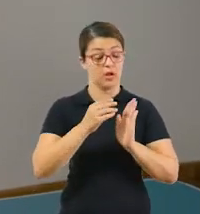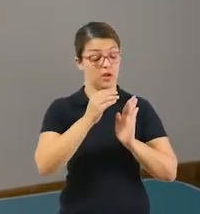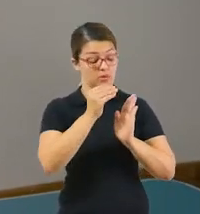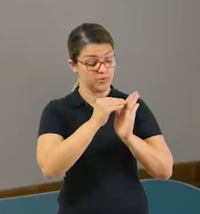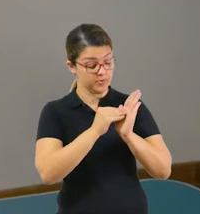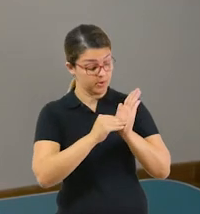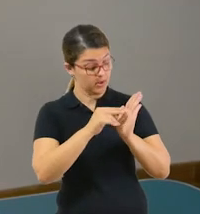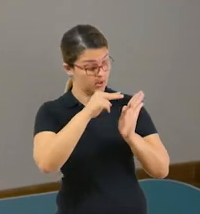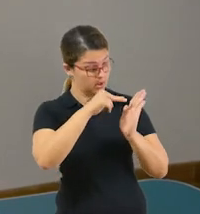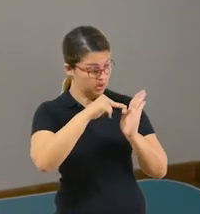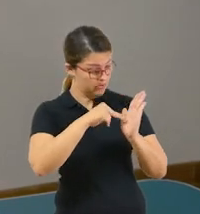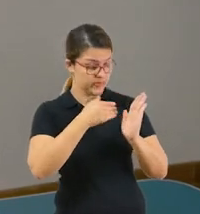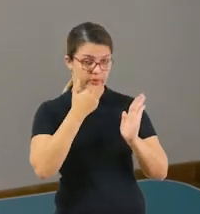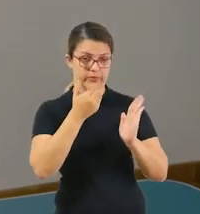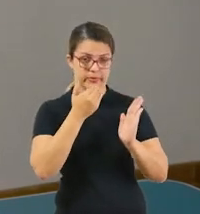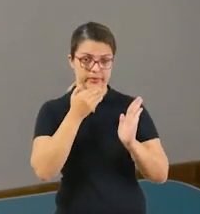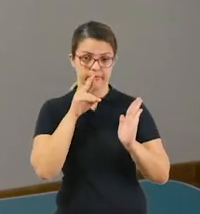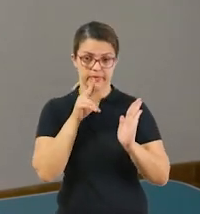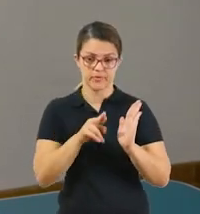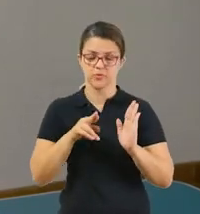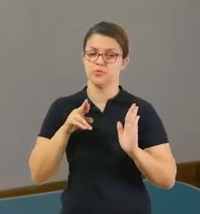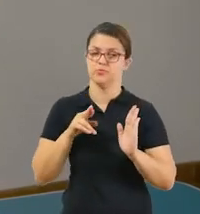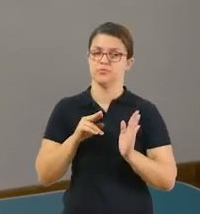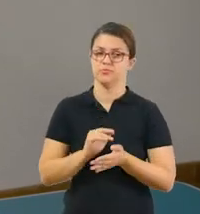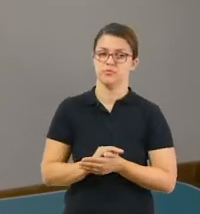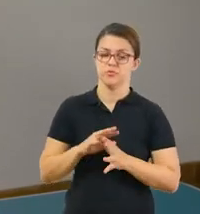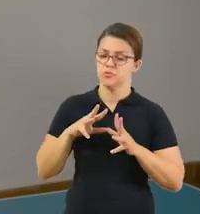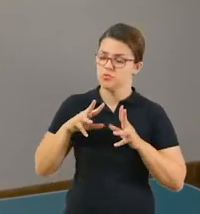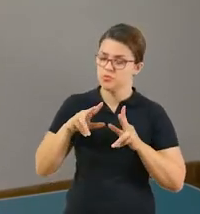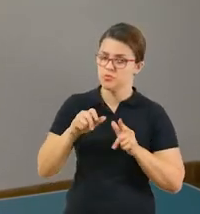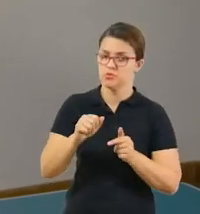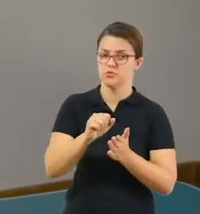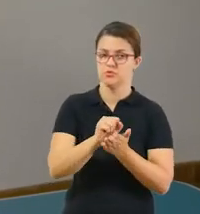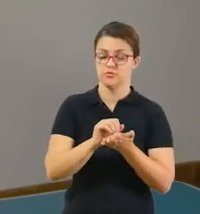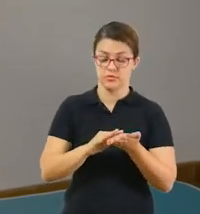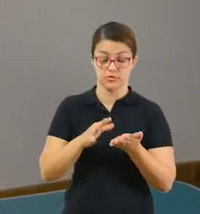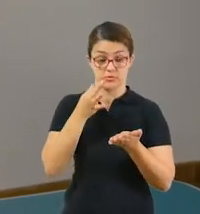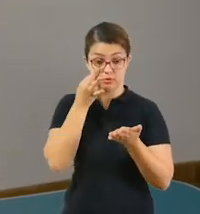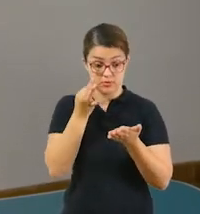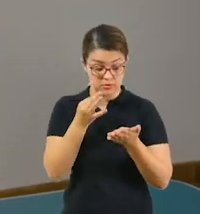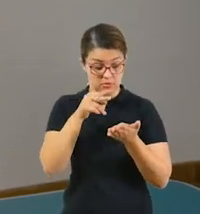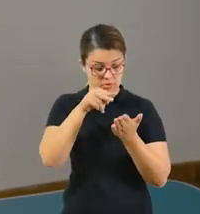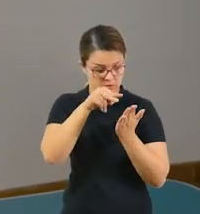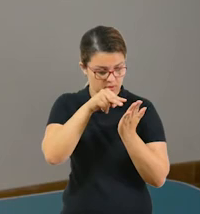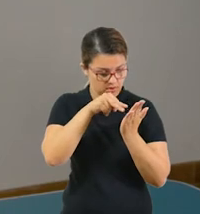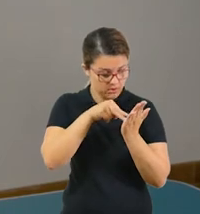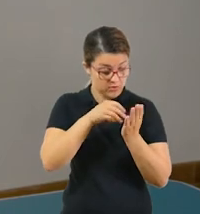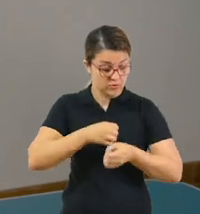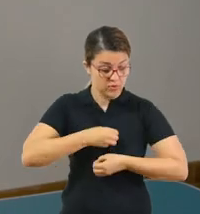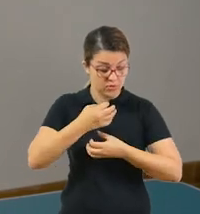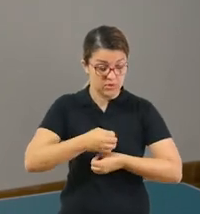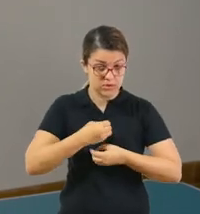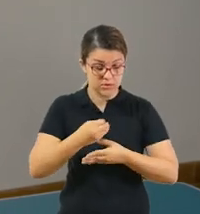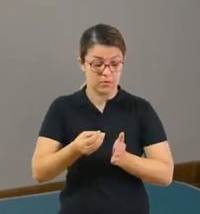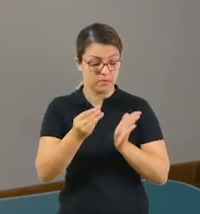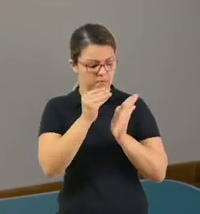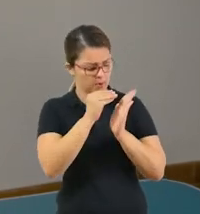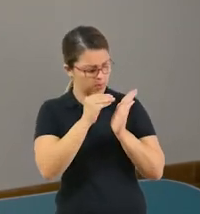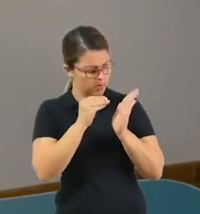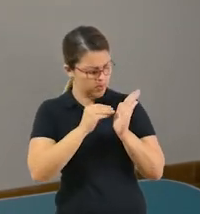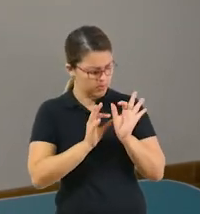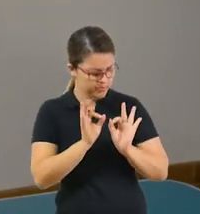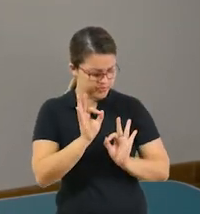tranquilidade o exercício, tudo bem? Isso é para todos os exercícios. Leiam com atenção, anotem as informações para